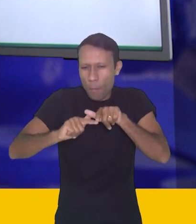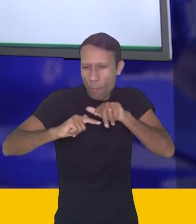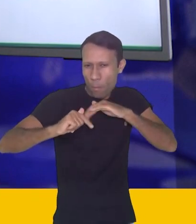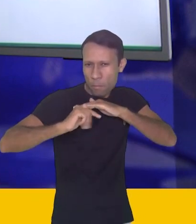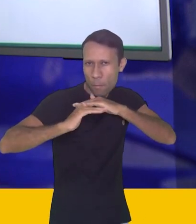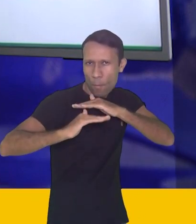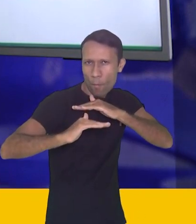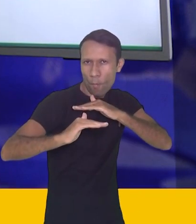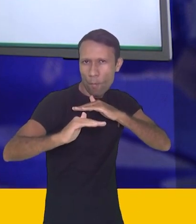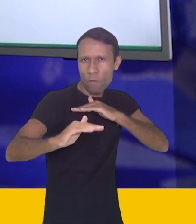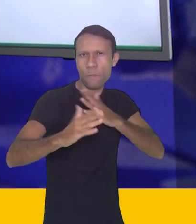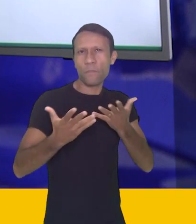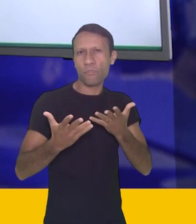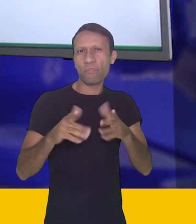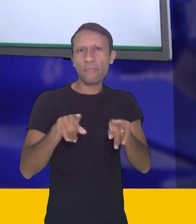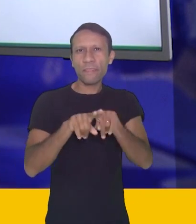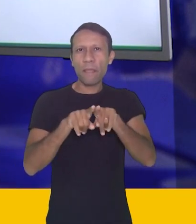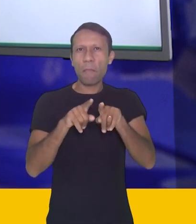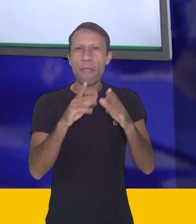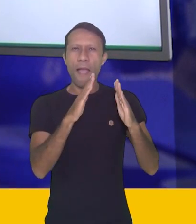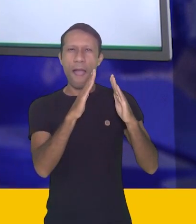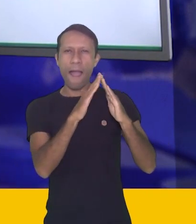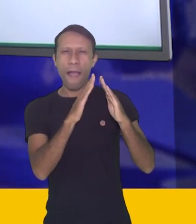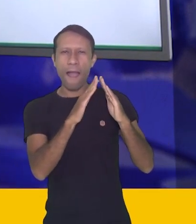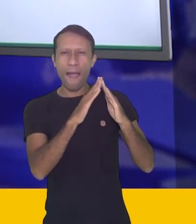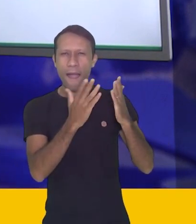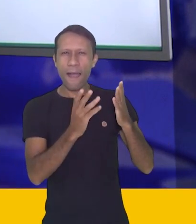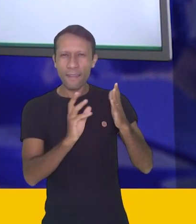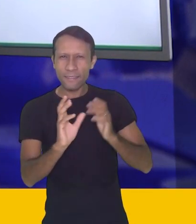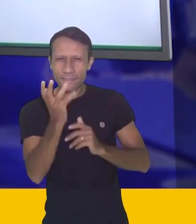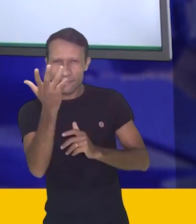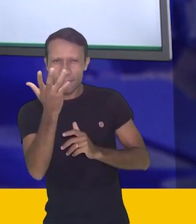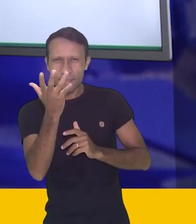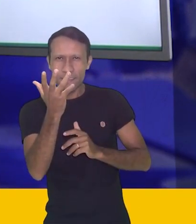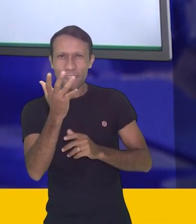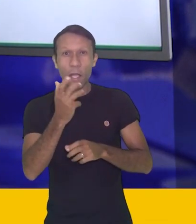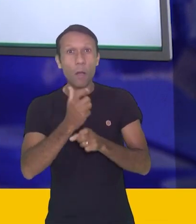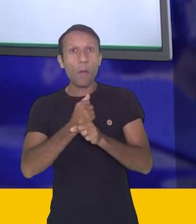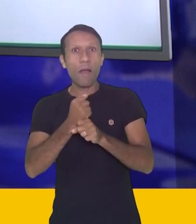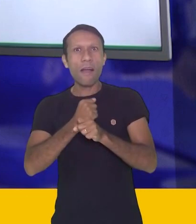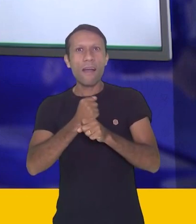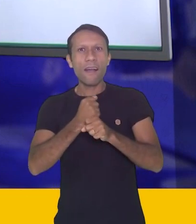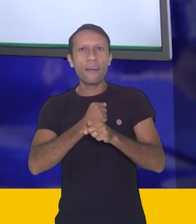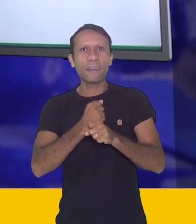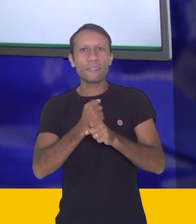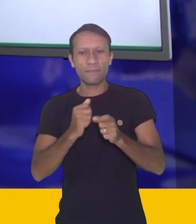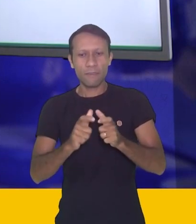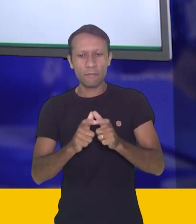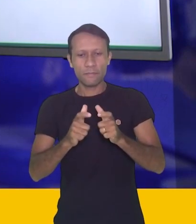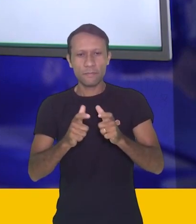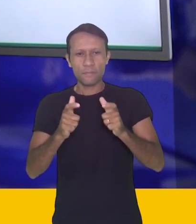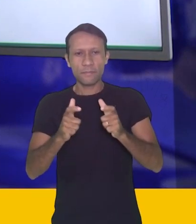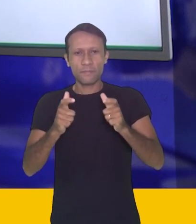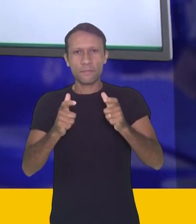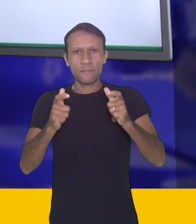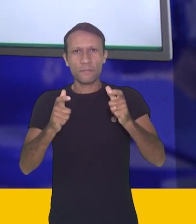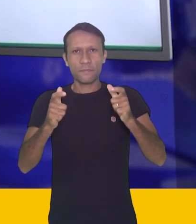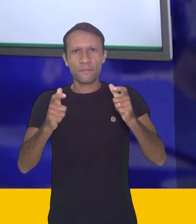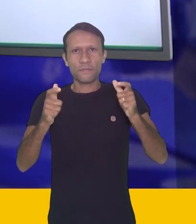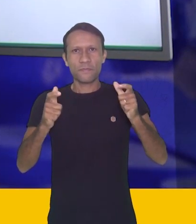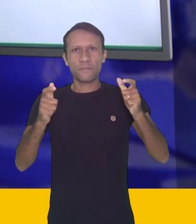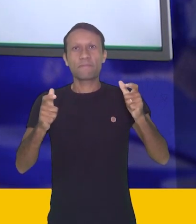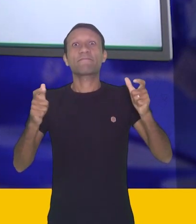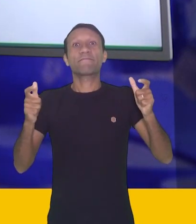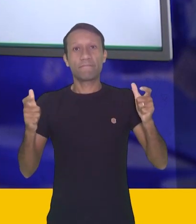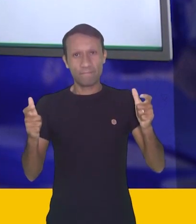que surgiu ali na terceira imagem. Com o tempo a cidade ela vai crescendo e à medida que a cidade ela vai